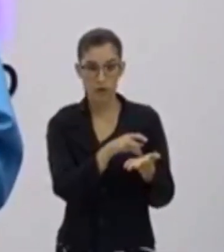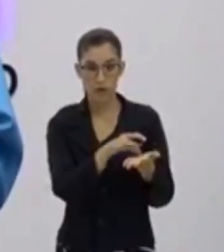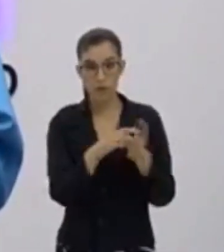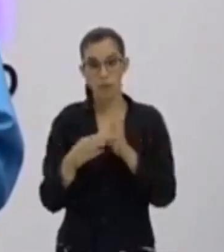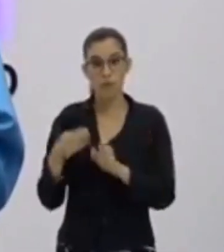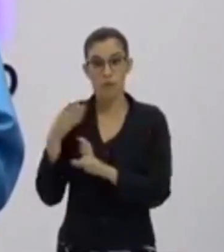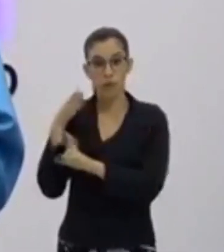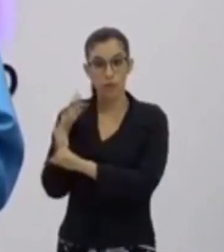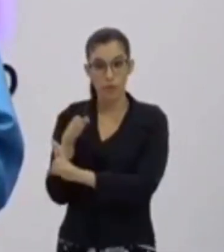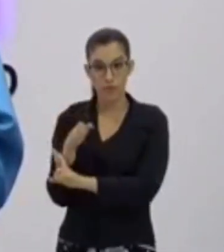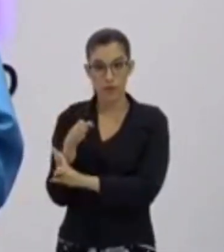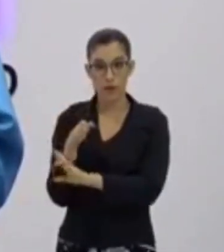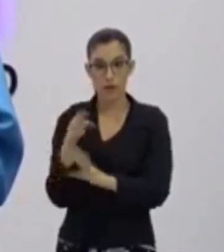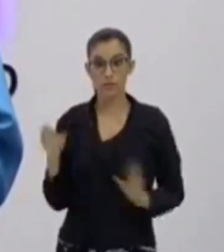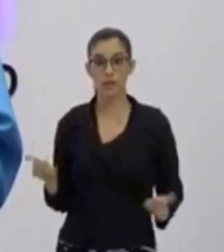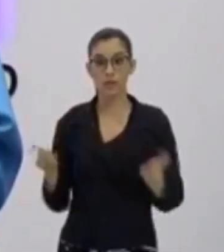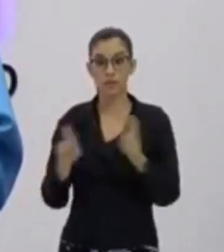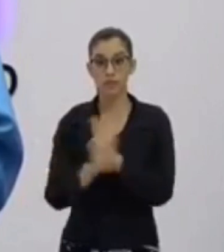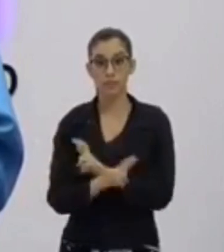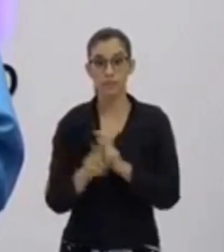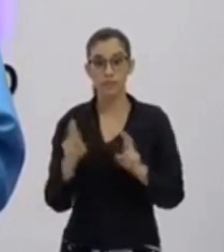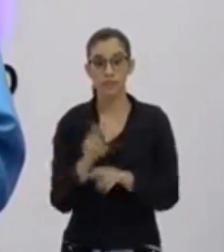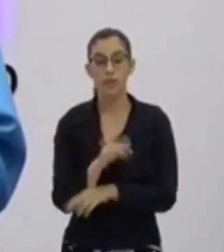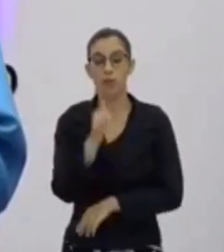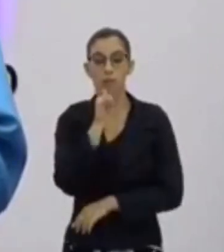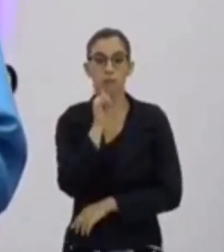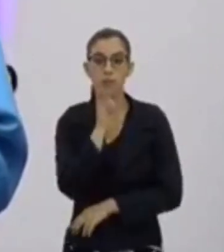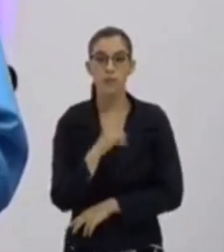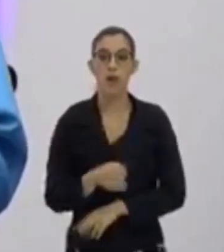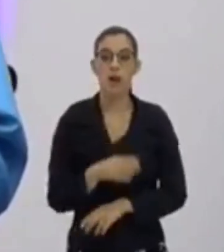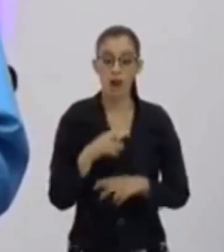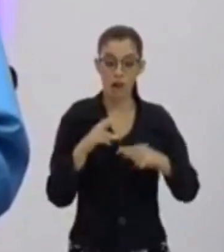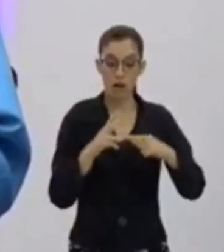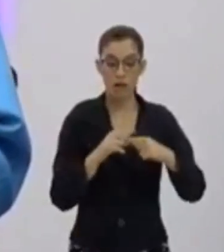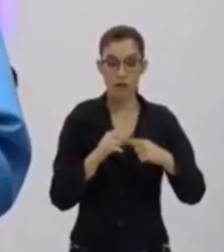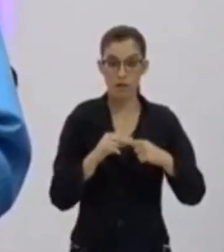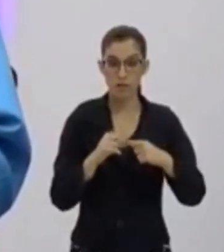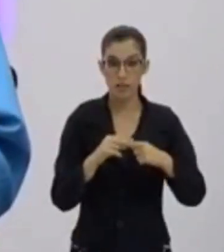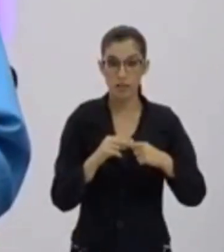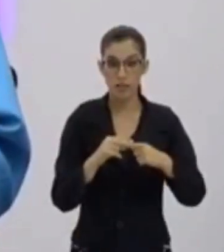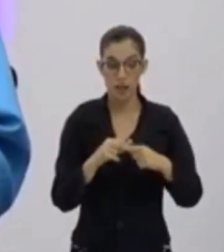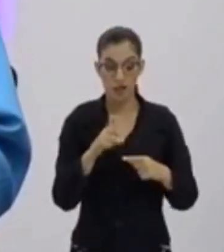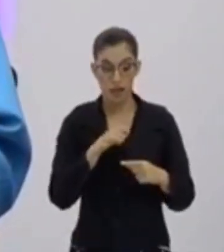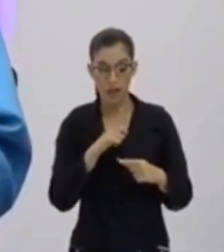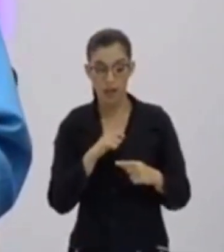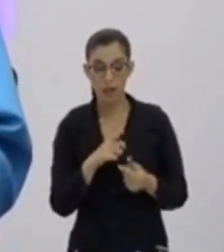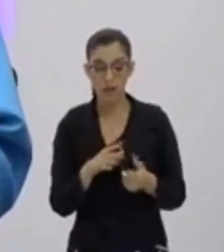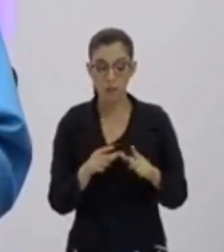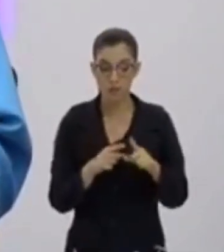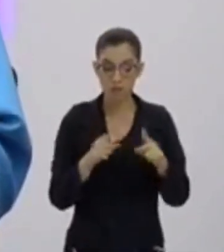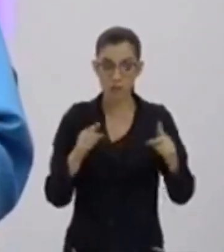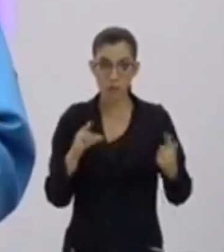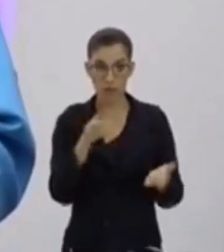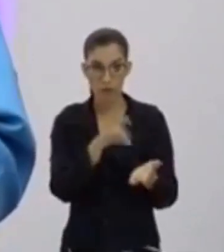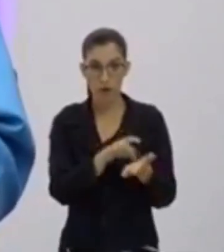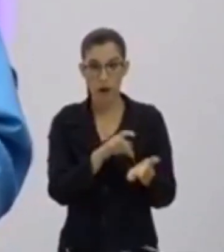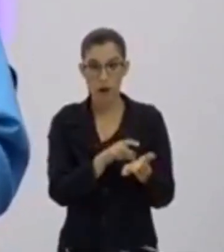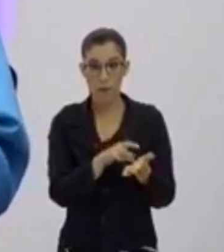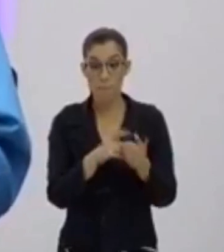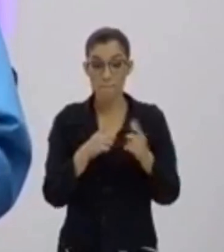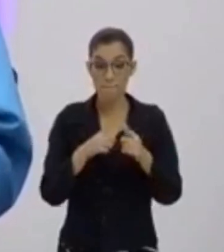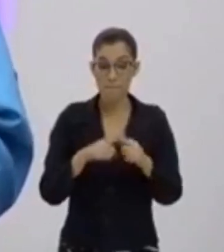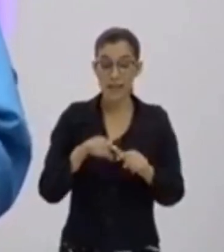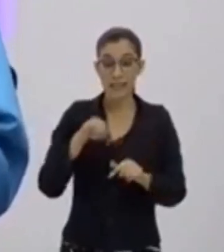Essa caneta tem um tamanho real, mas eu posso representá-la. Se eu quiser representá-la, obrigatoriamente eu preciso fazer uma